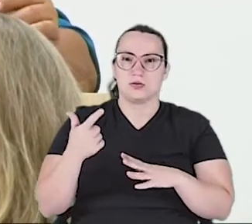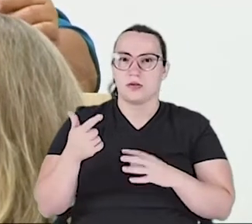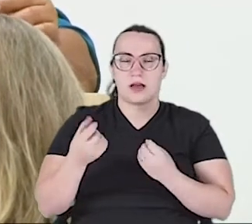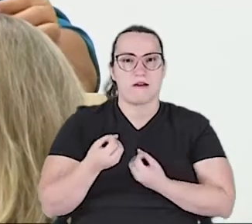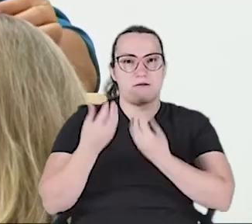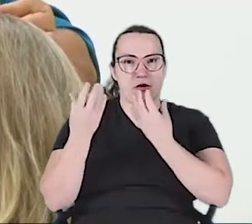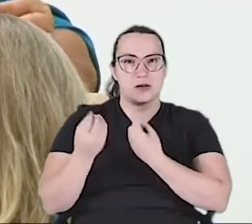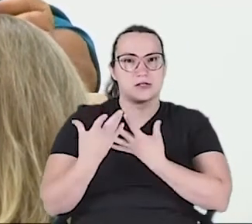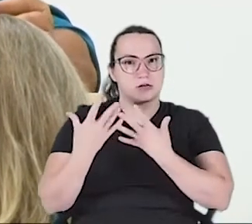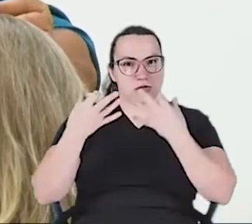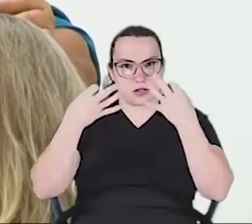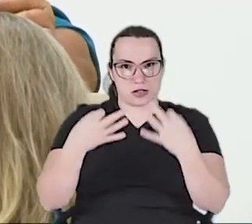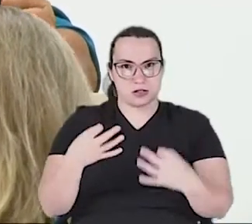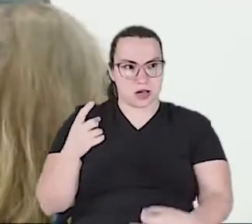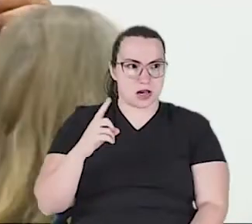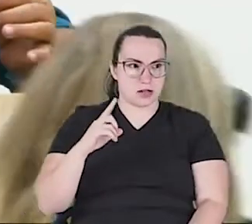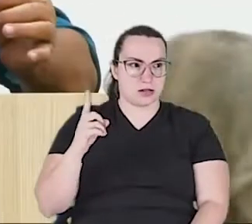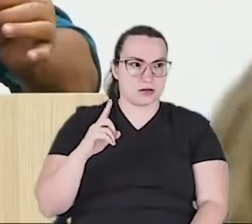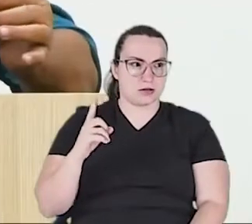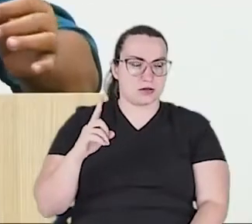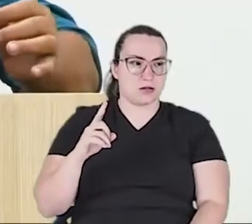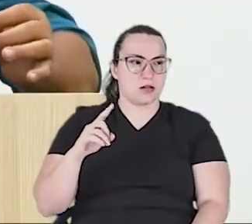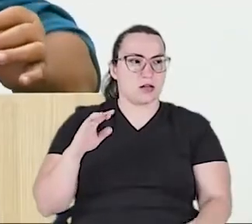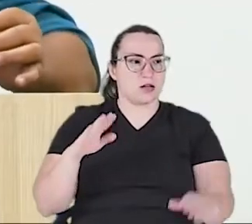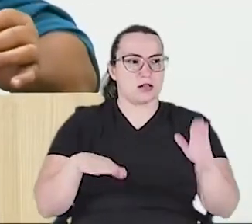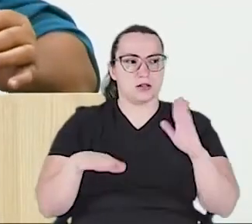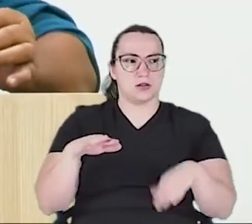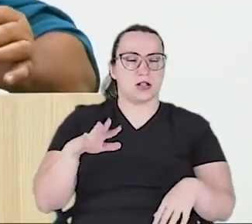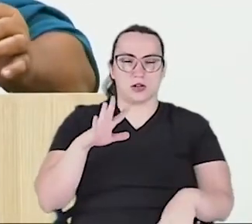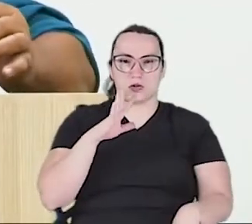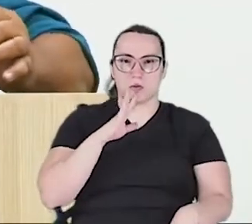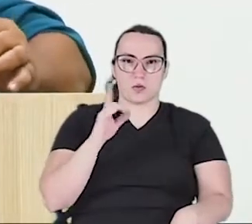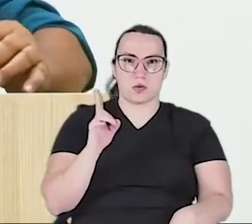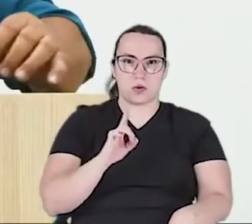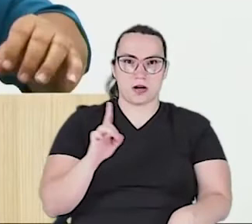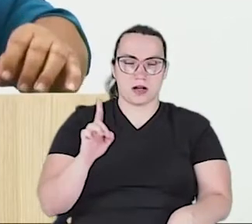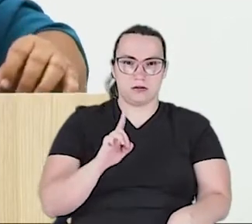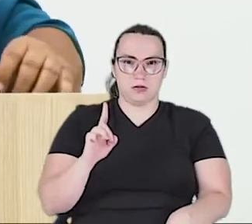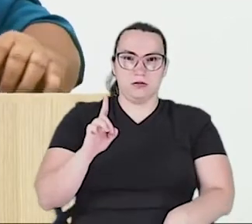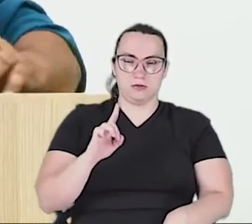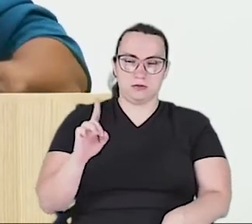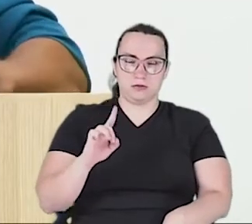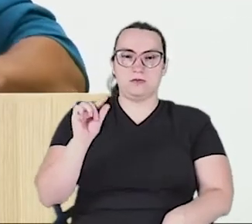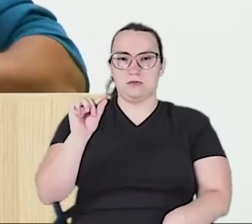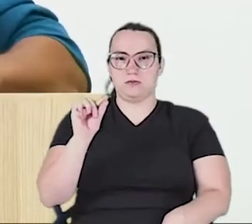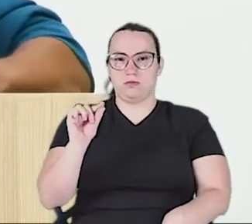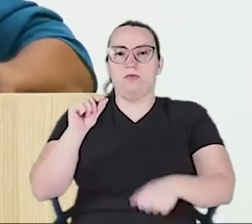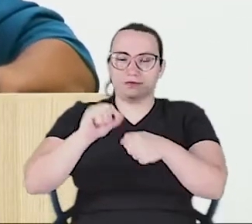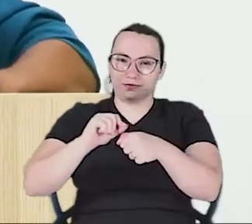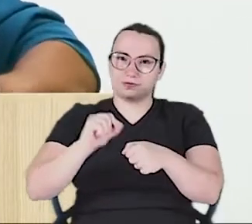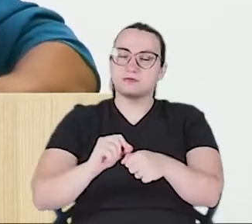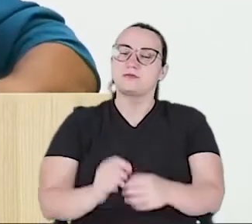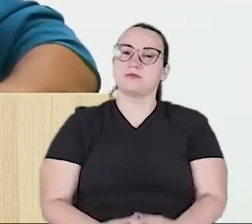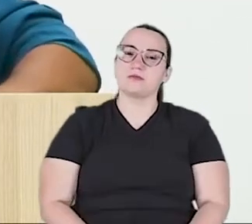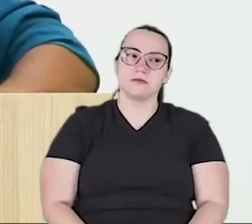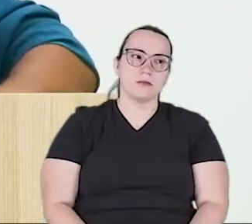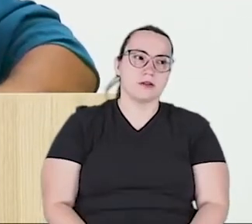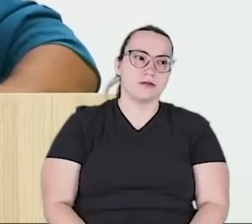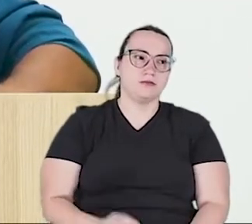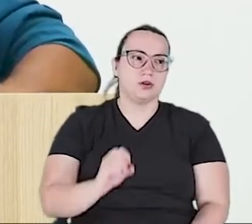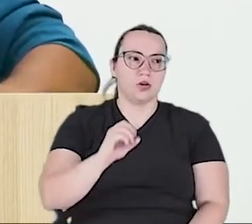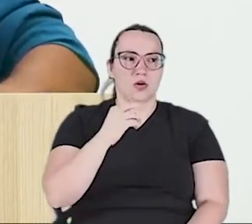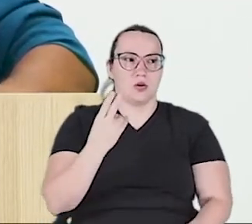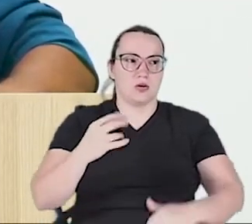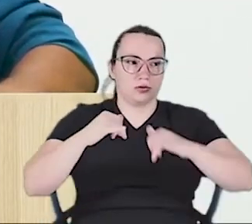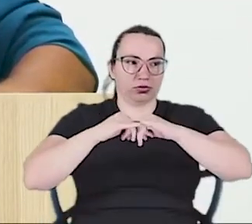e as pessoas, às vezes, não têm conhecimento do que está fazendo, ou está divulgando a má